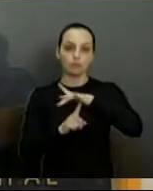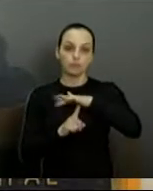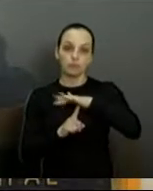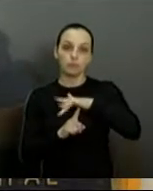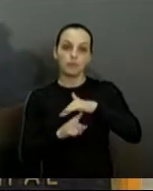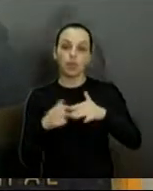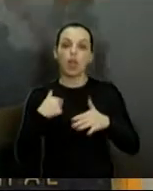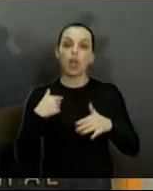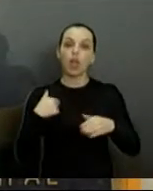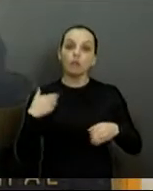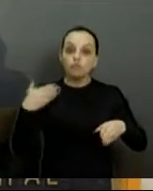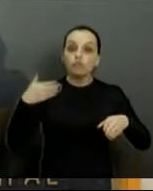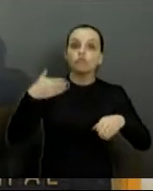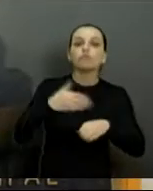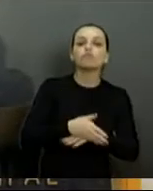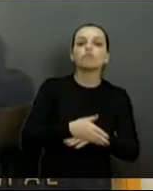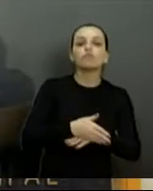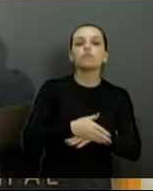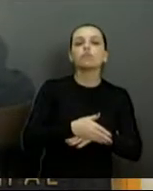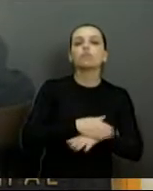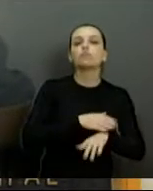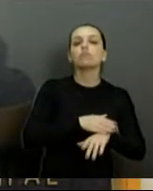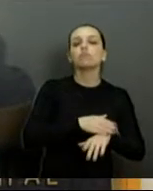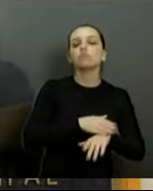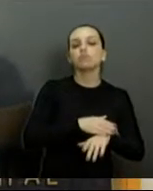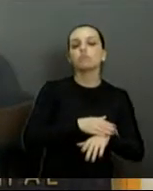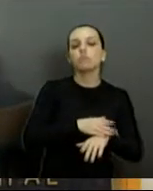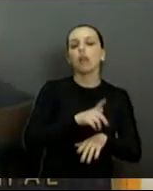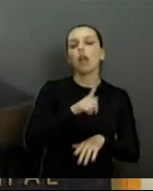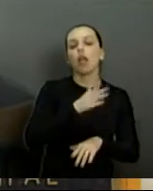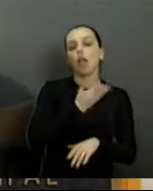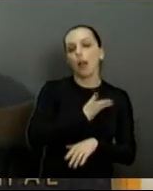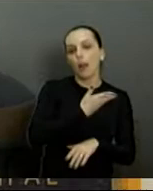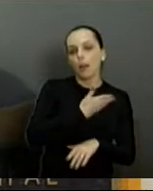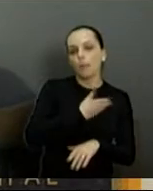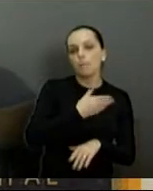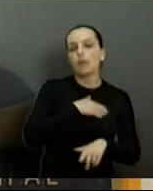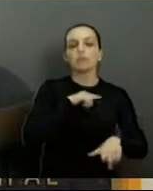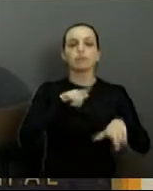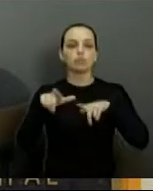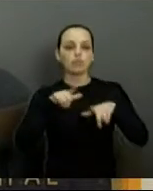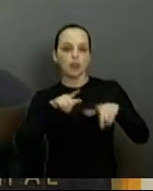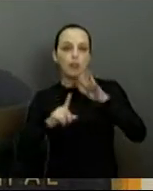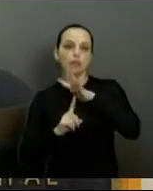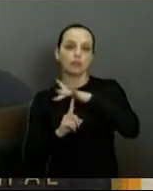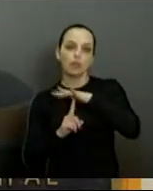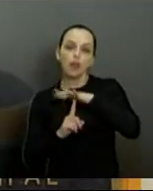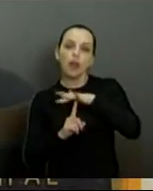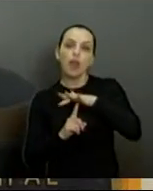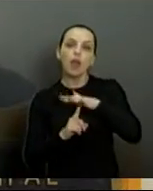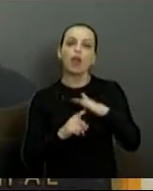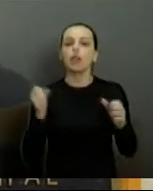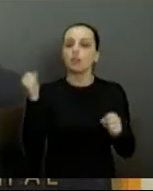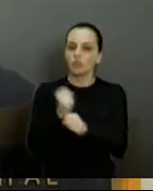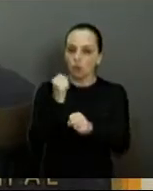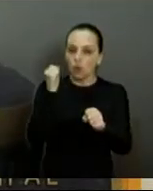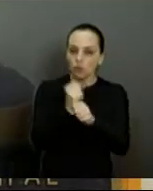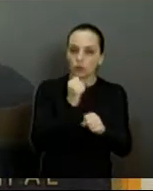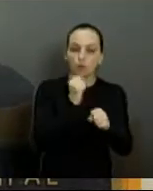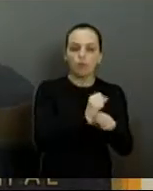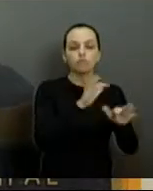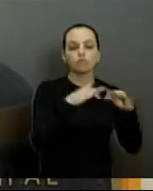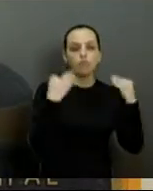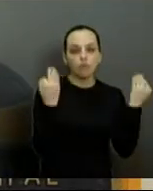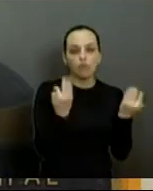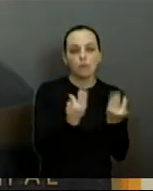tribuna, tenho muitos amigos feirantes e feirantes que construíram a família e